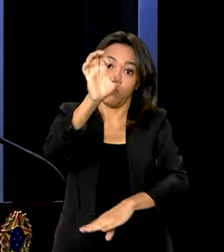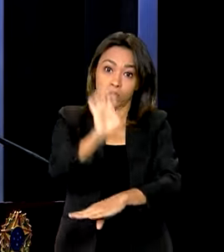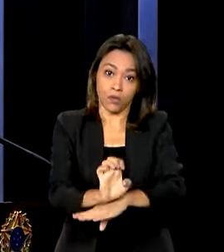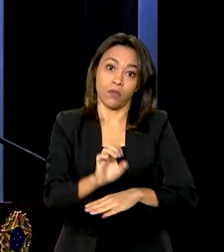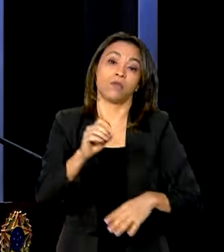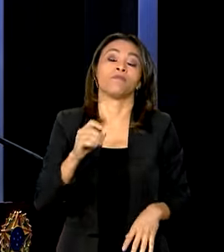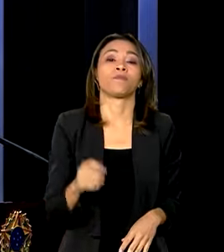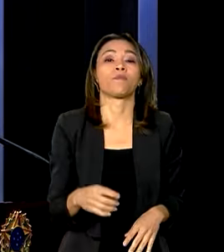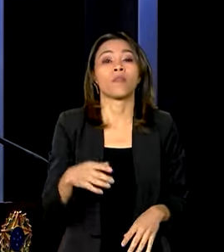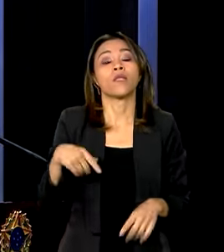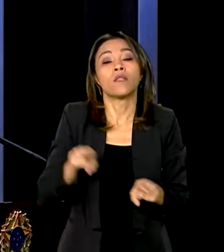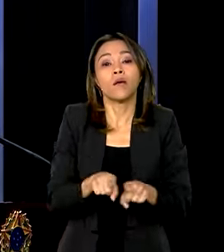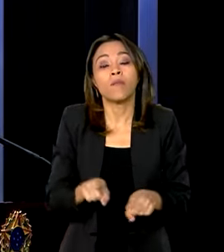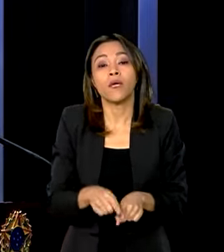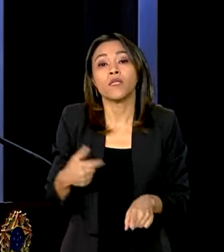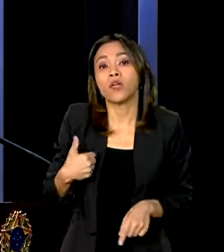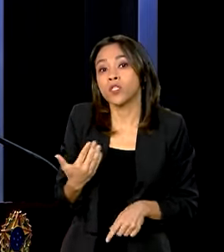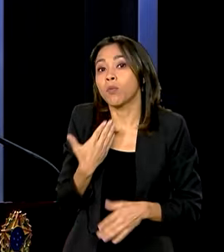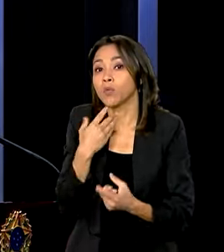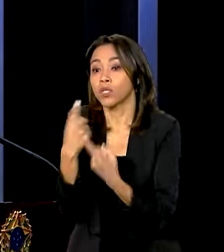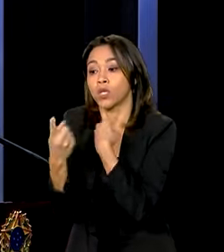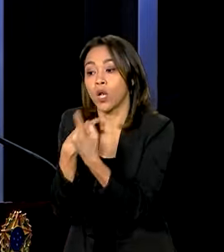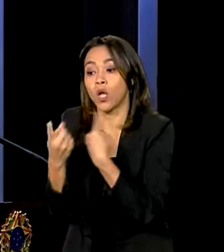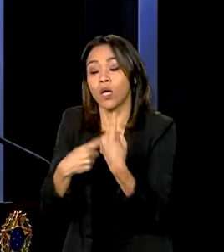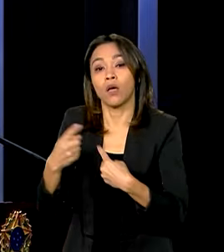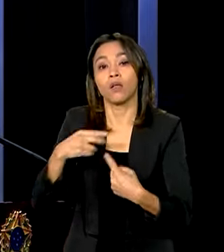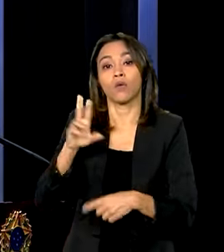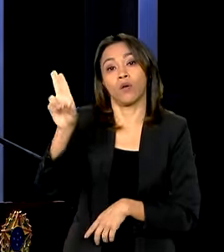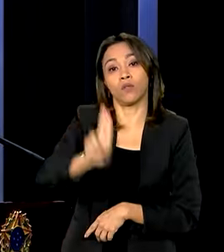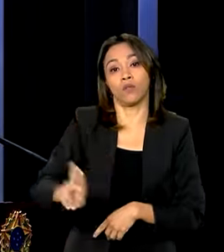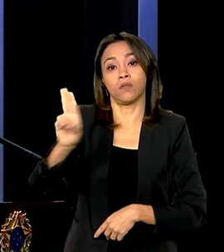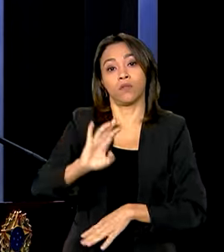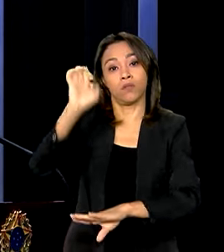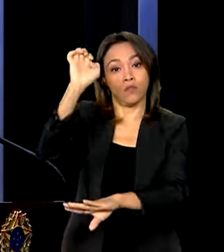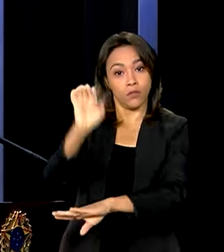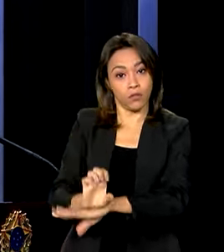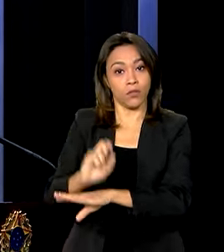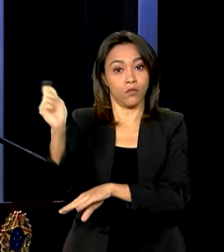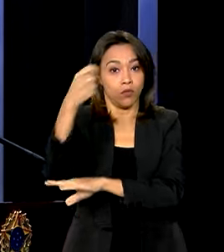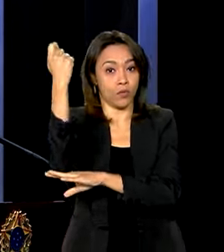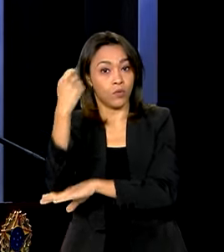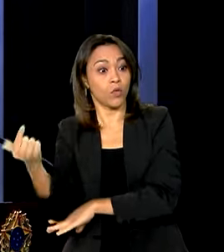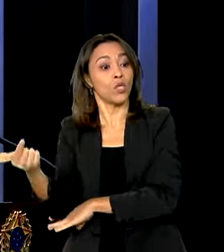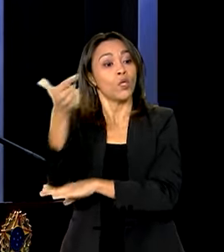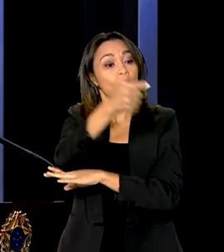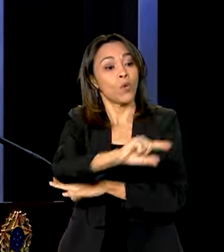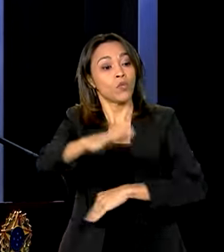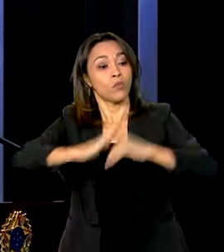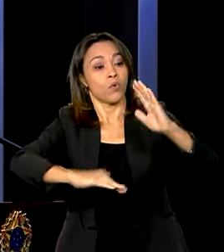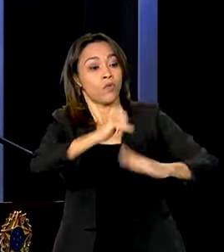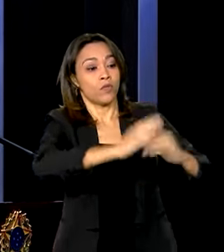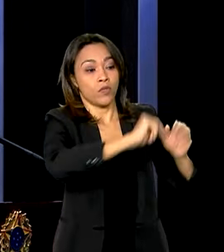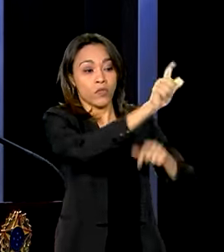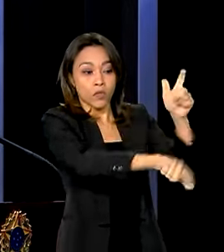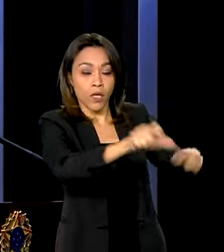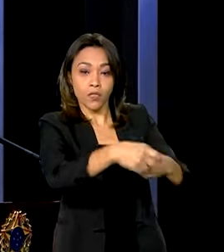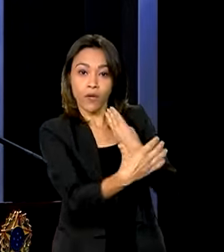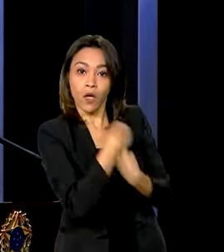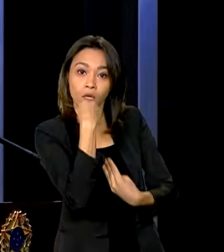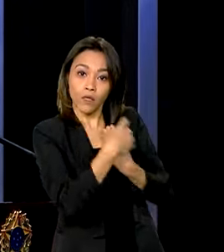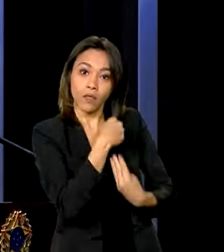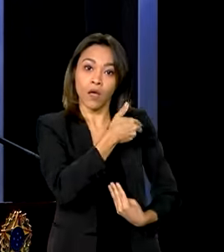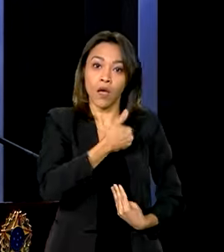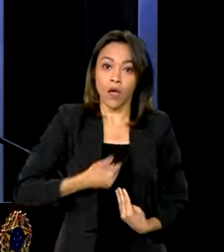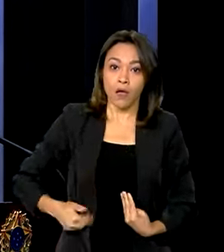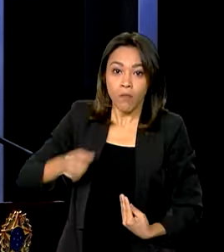pedindo em diálogo com a Universidade Federal do Rio Grande do Sul e com outros técnicos que vão nos auxiliar para que nós possamos